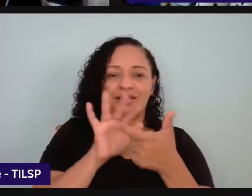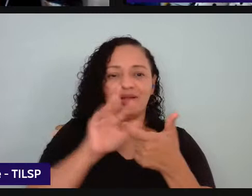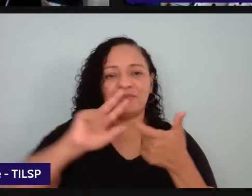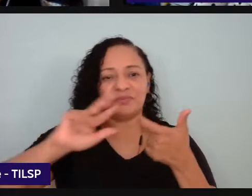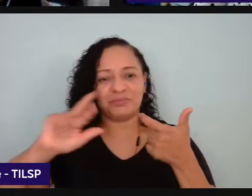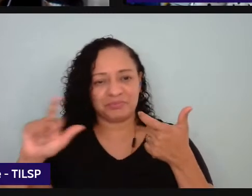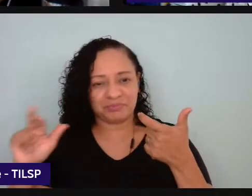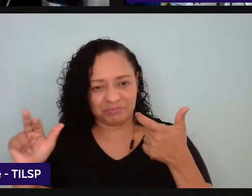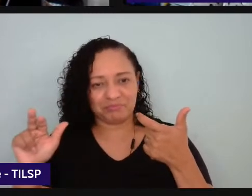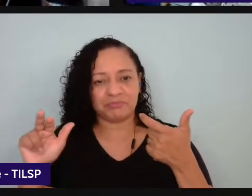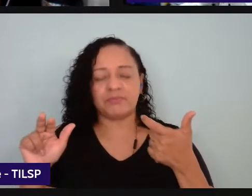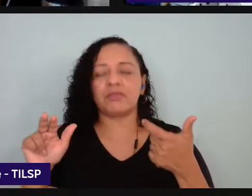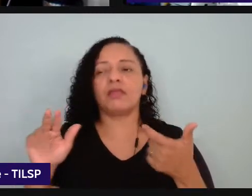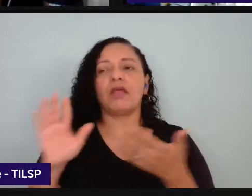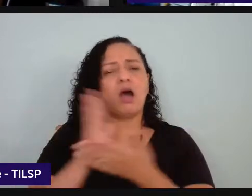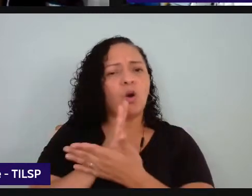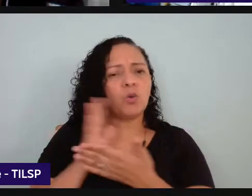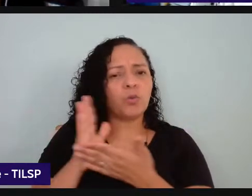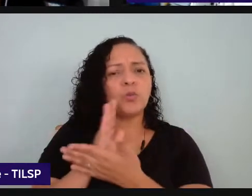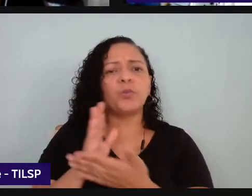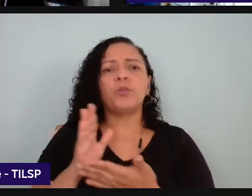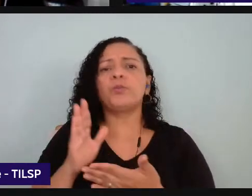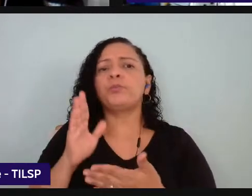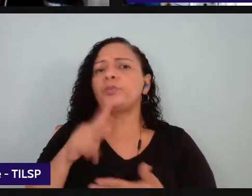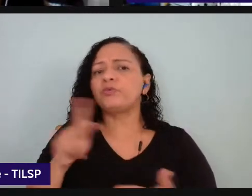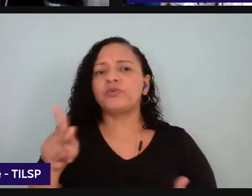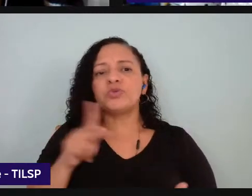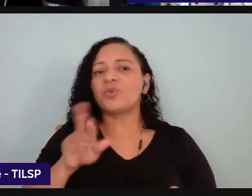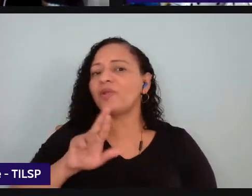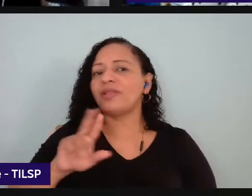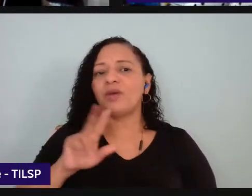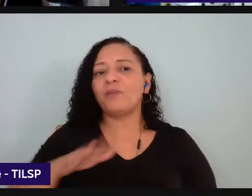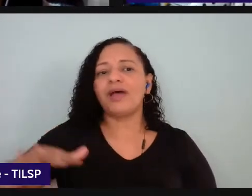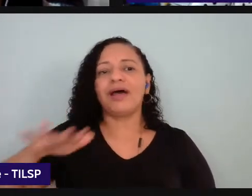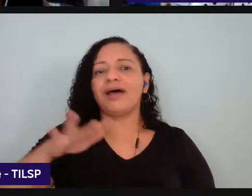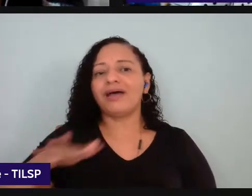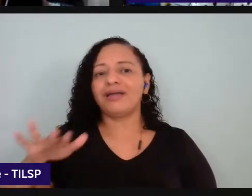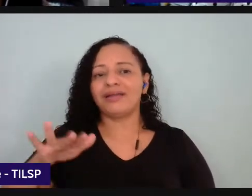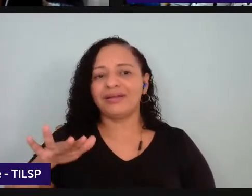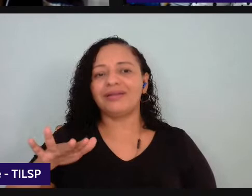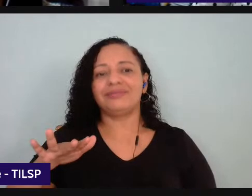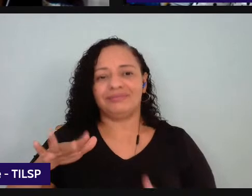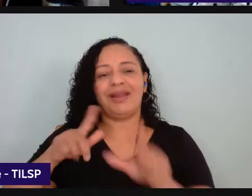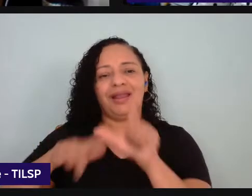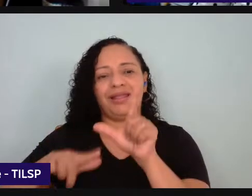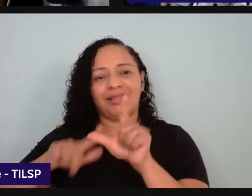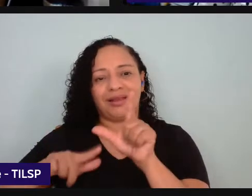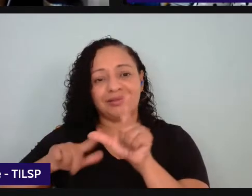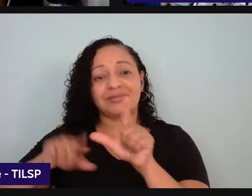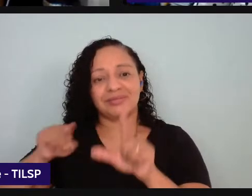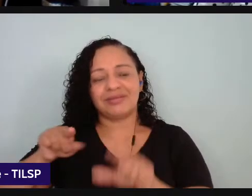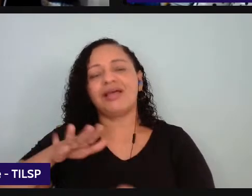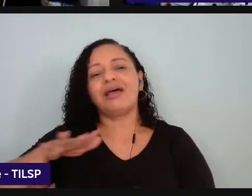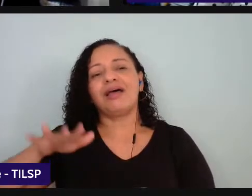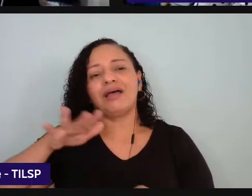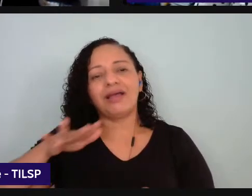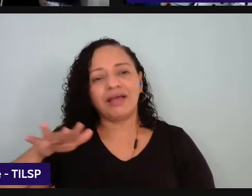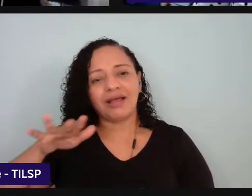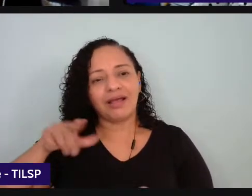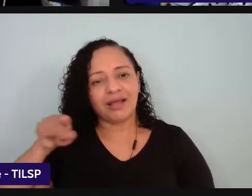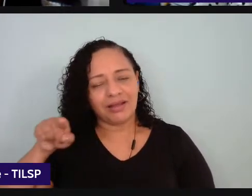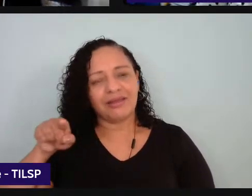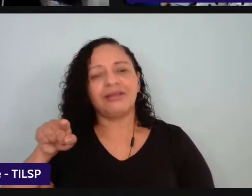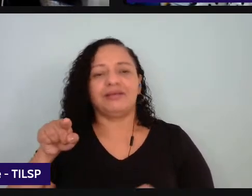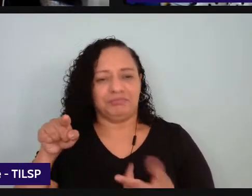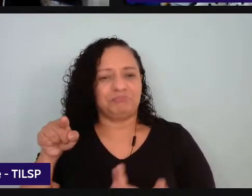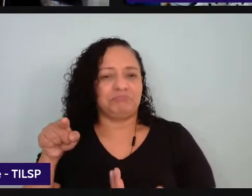profissionais que não são da área de letras eram profissionais da turma de geografia mas eu fui ministra para uma disciplina referente à língua portuguesa e